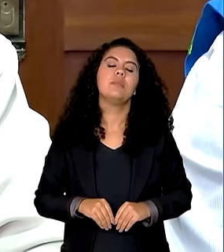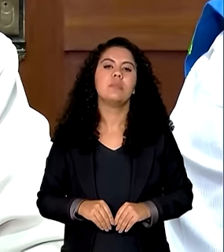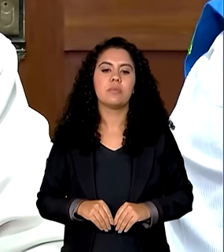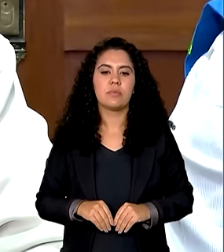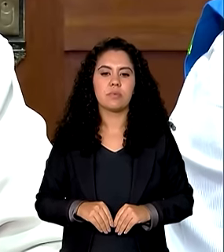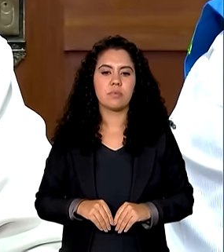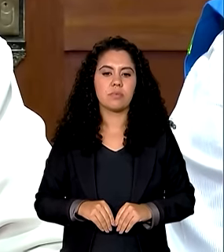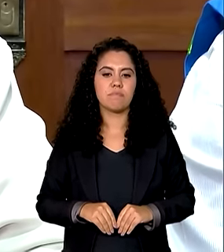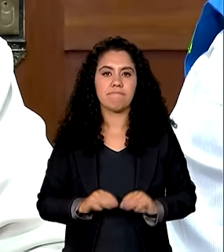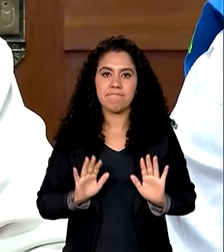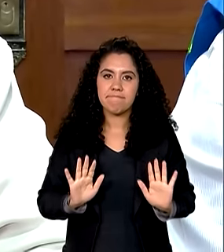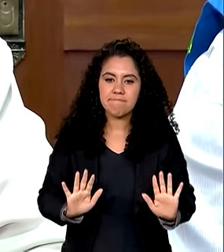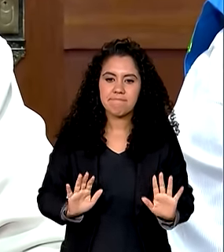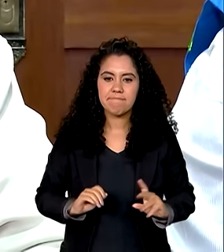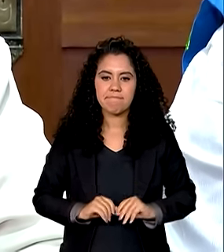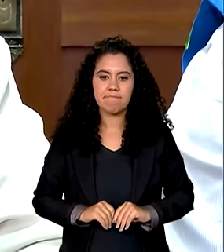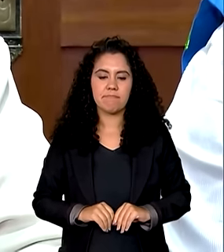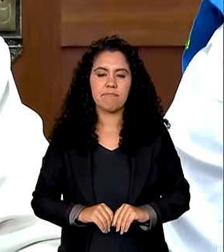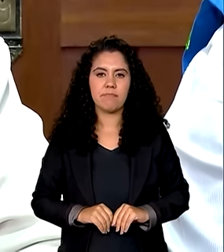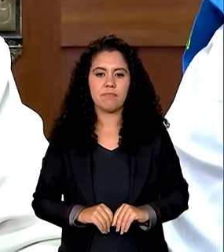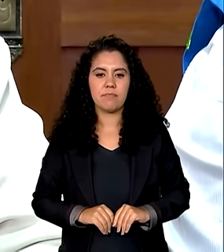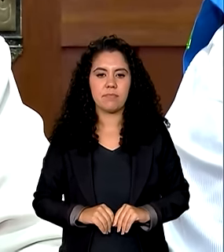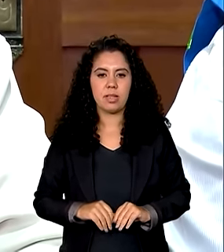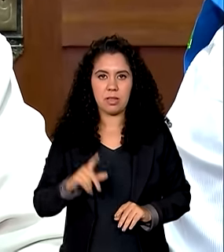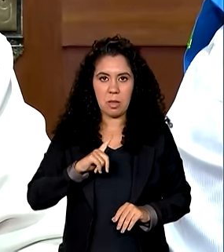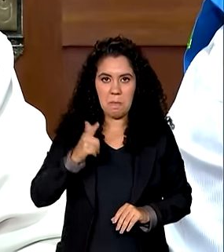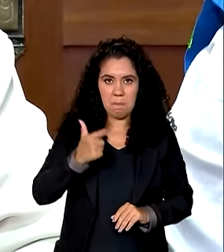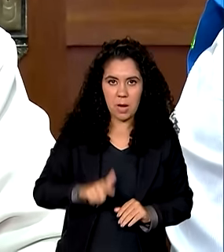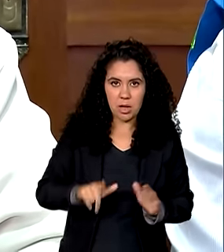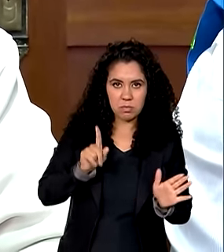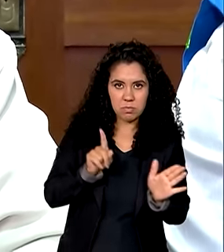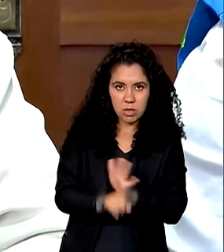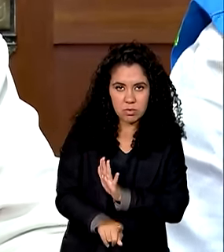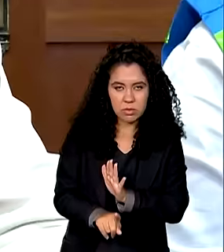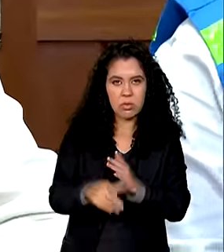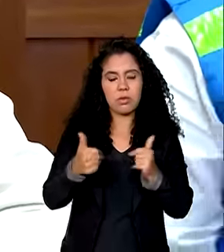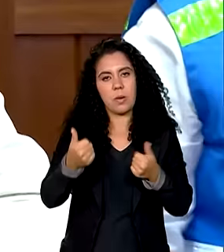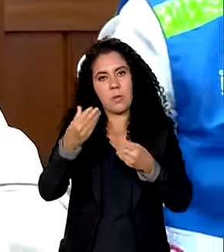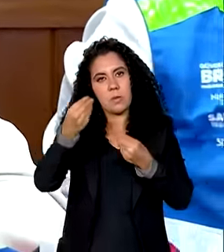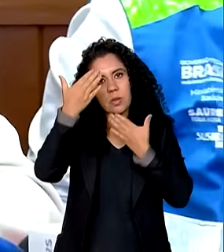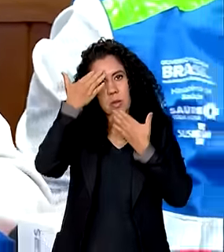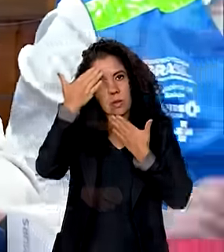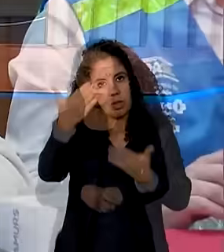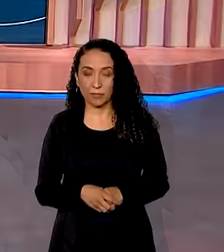é isso senhores é isso mais uma pergunta muito obrigado então gente